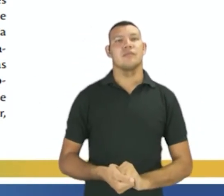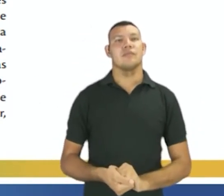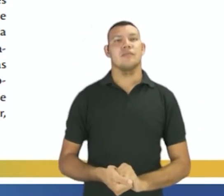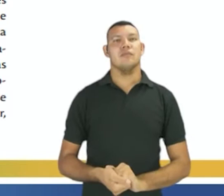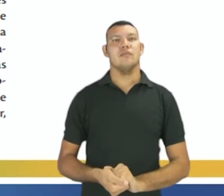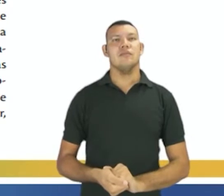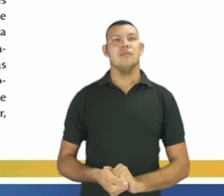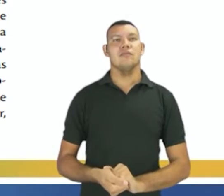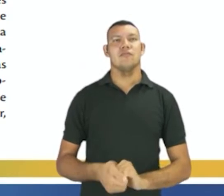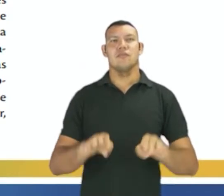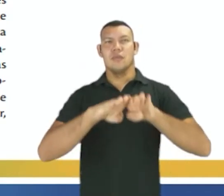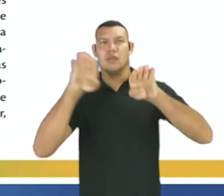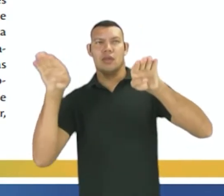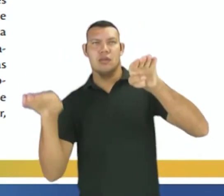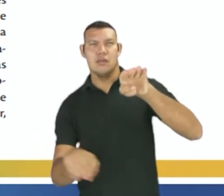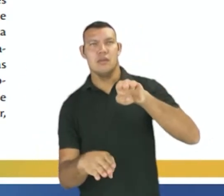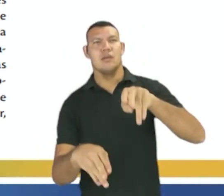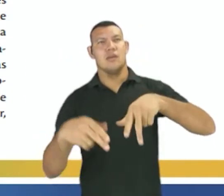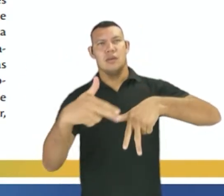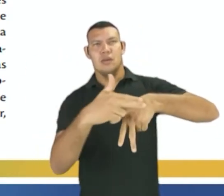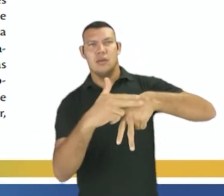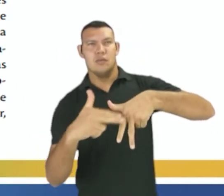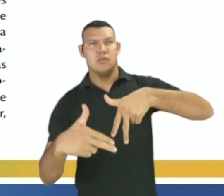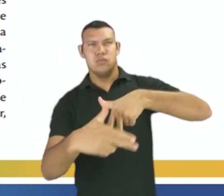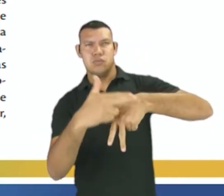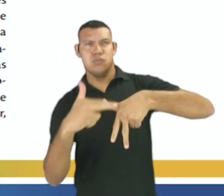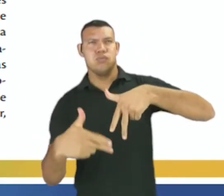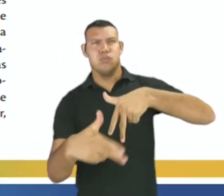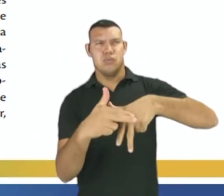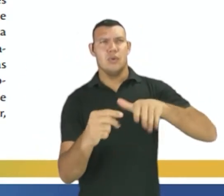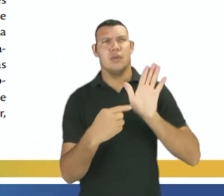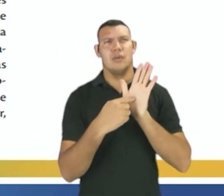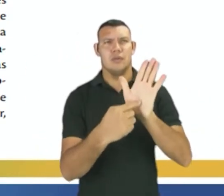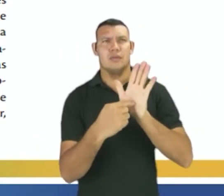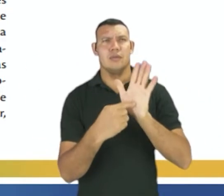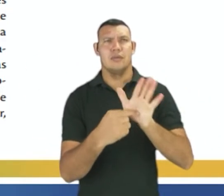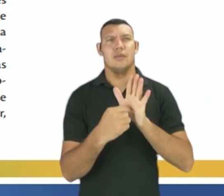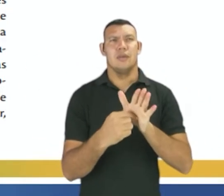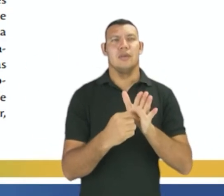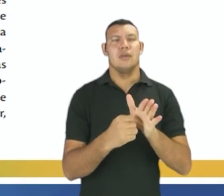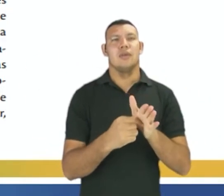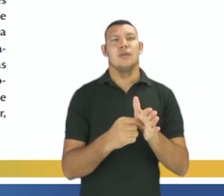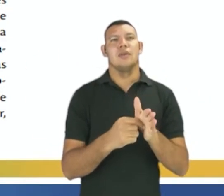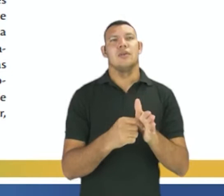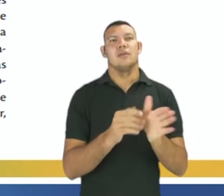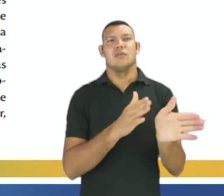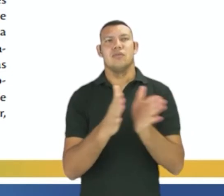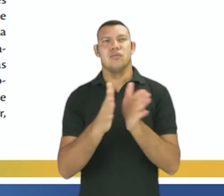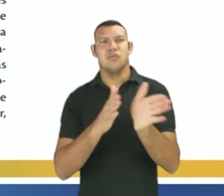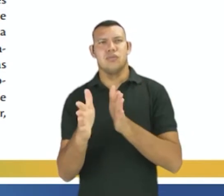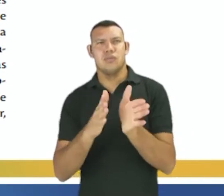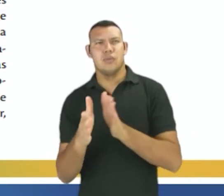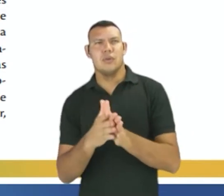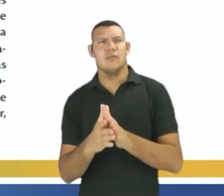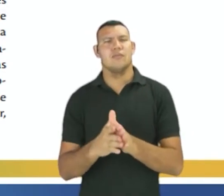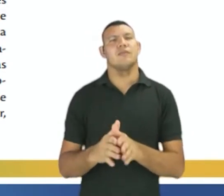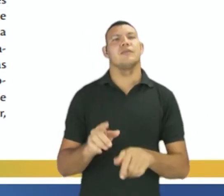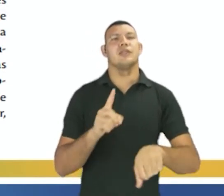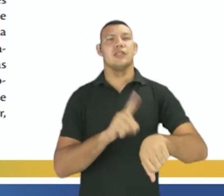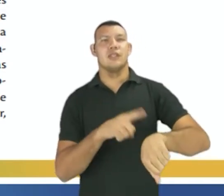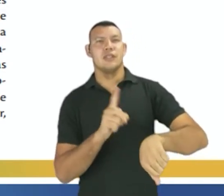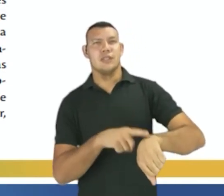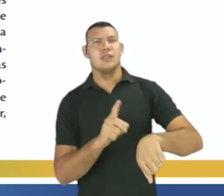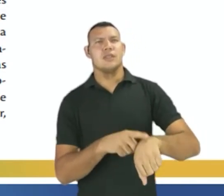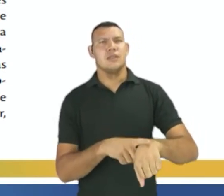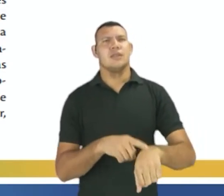As desigualdades étnico-raciais reveladas na breve série temporal considerada nesse formativo têm origens históricas e são